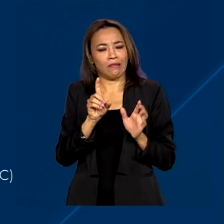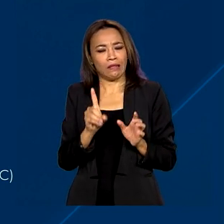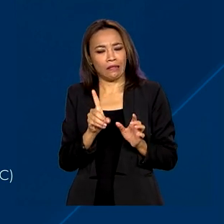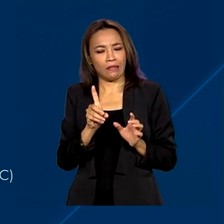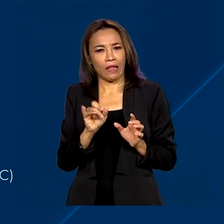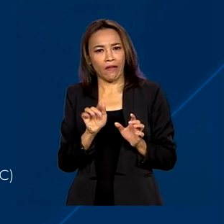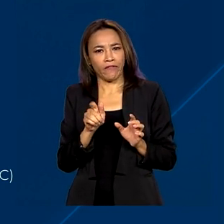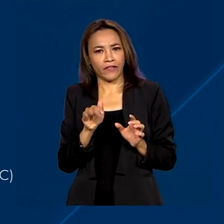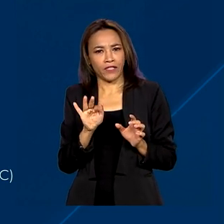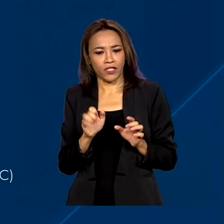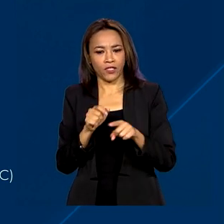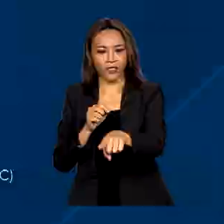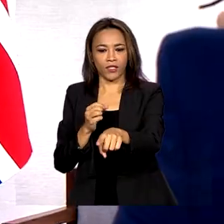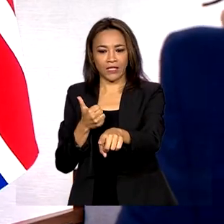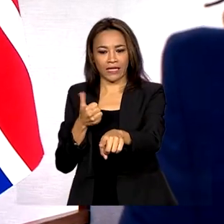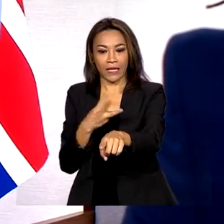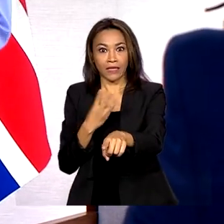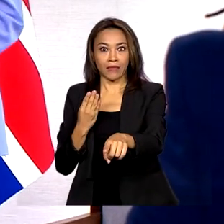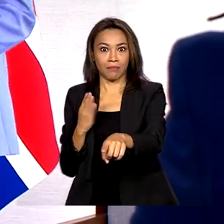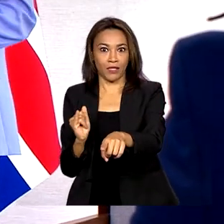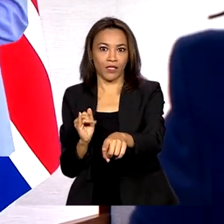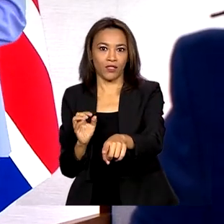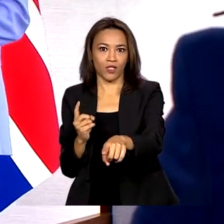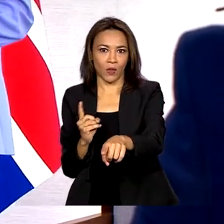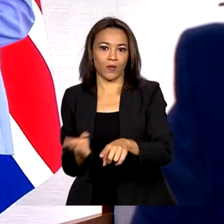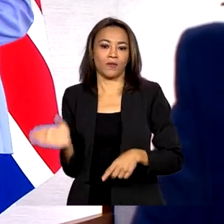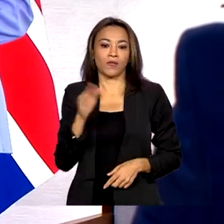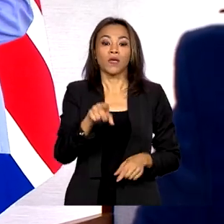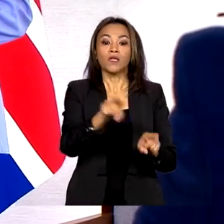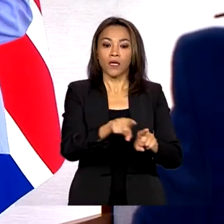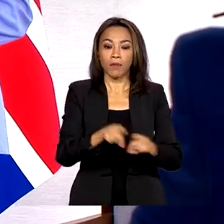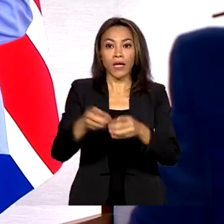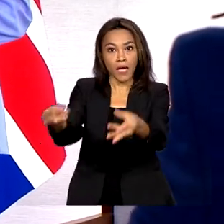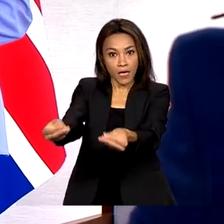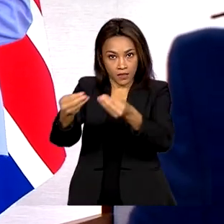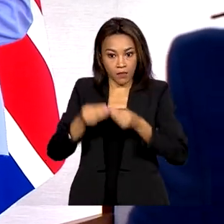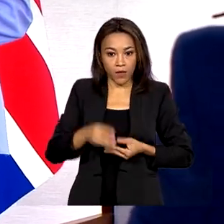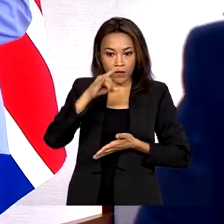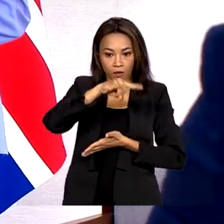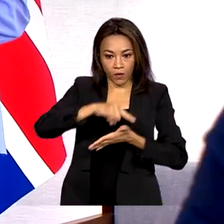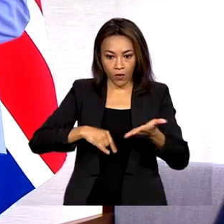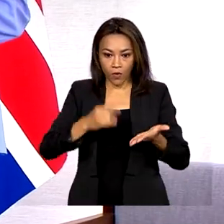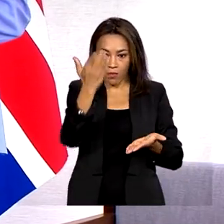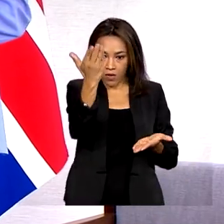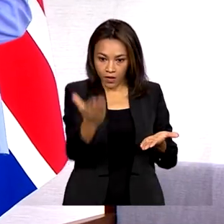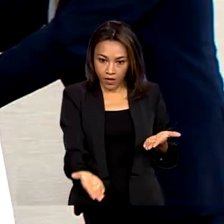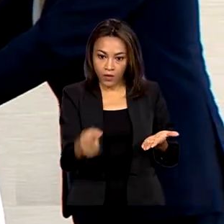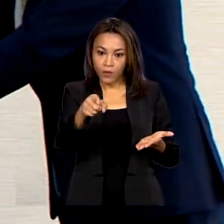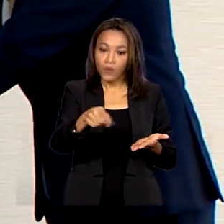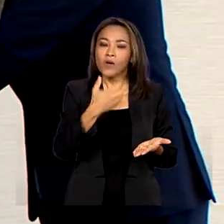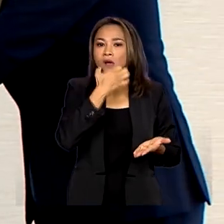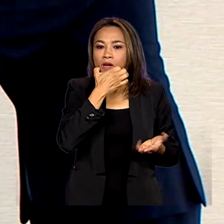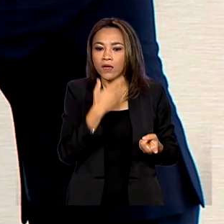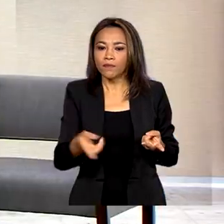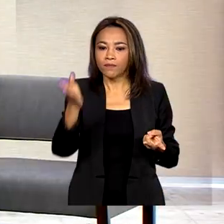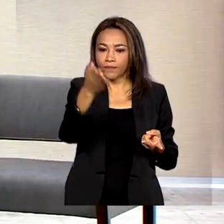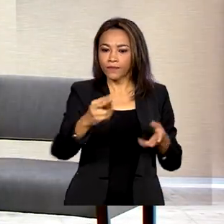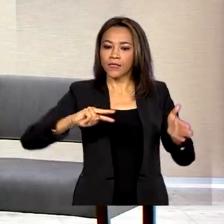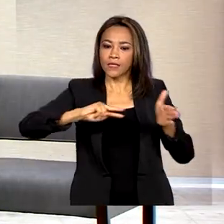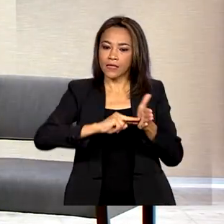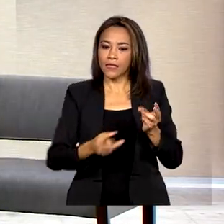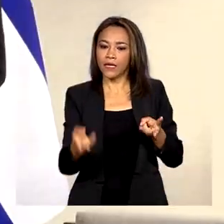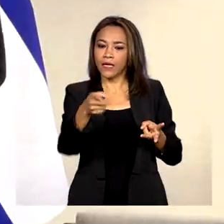bilhões de dólares. O presidente Lula também recebeu as credenciais dos embaixadores de Reino Unido, Síria,